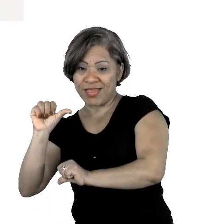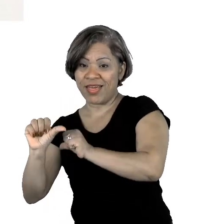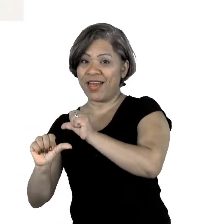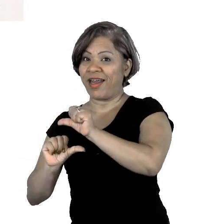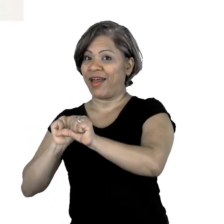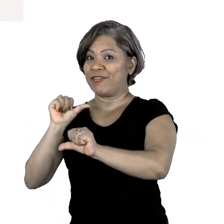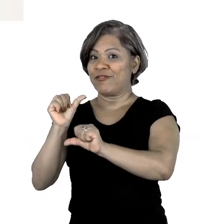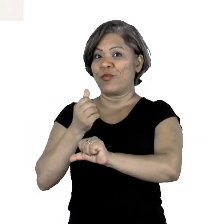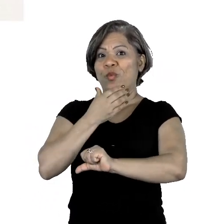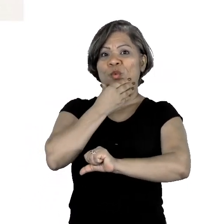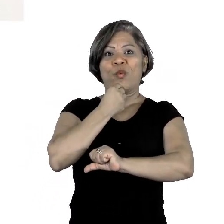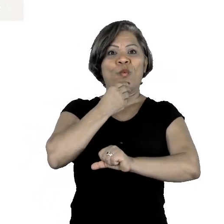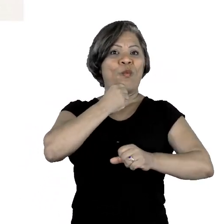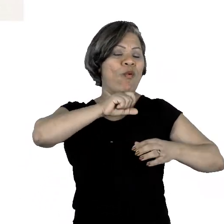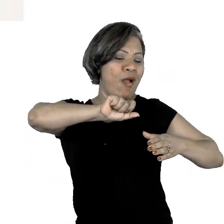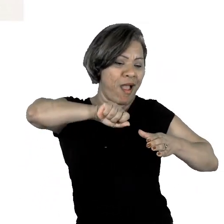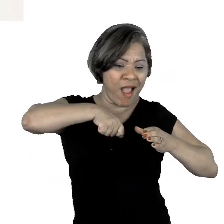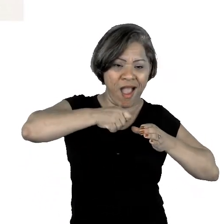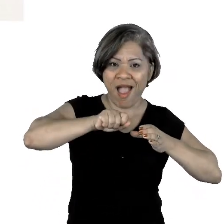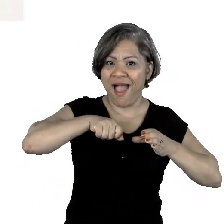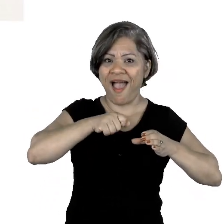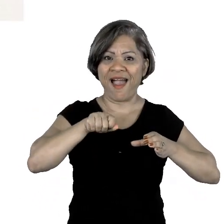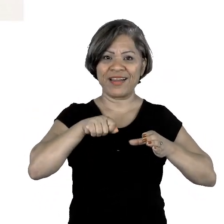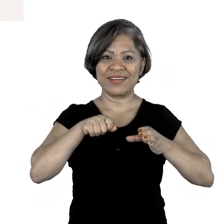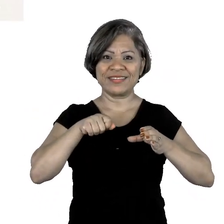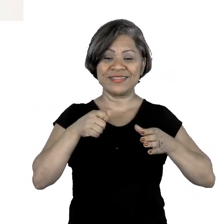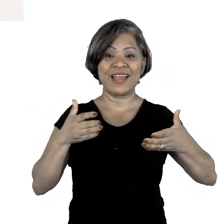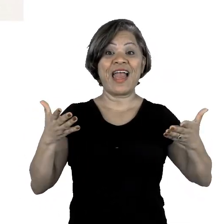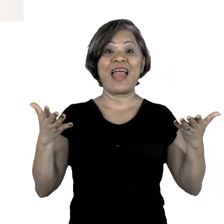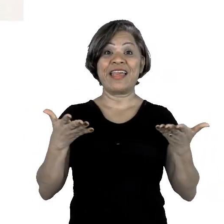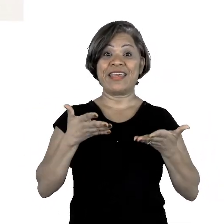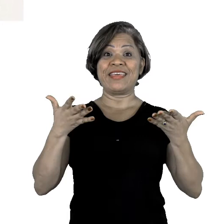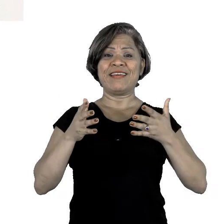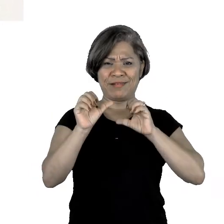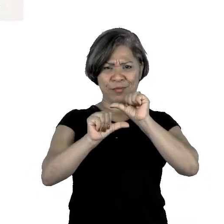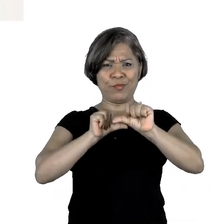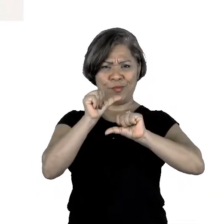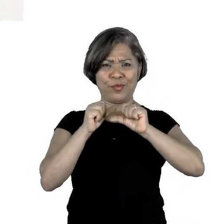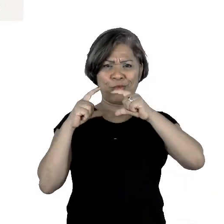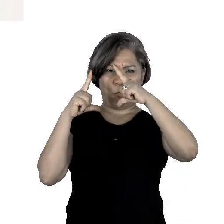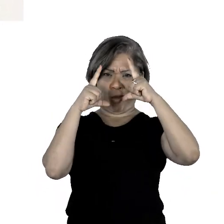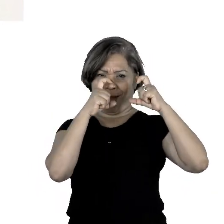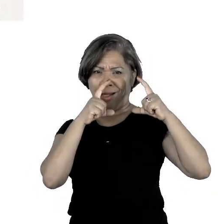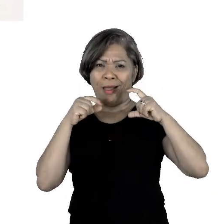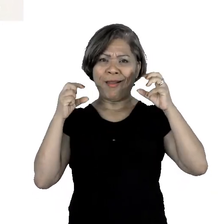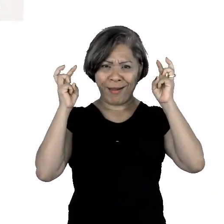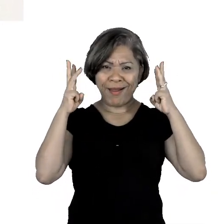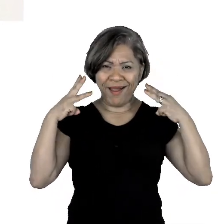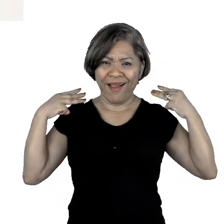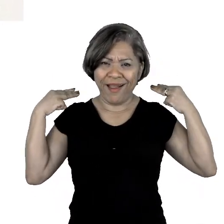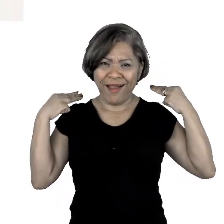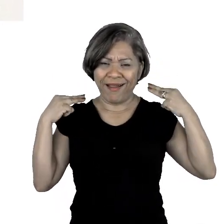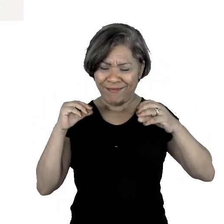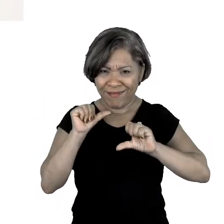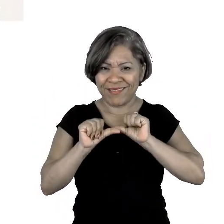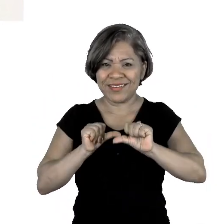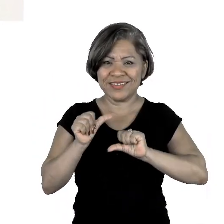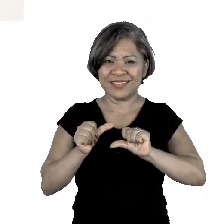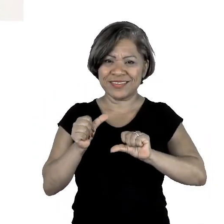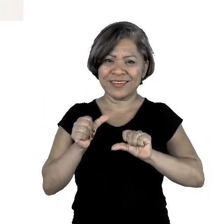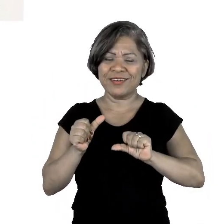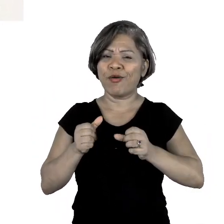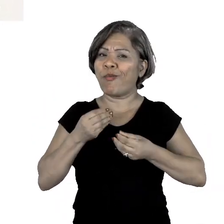cozinheiro. E agora, mudou a expressão da Magali? Mudou, não é verdade? Ela ficou o quê?